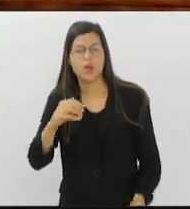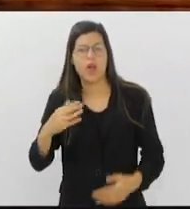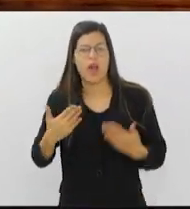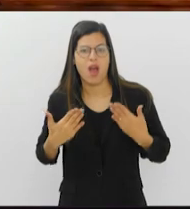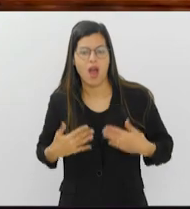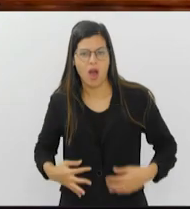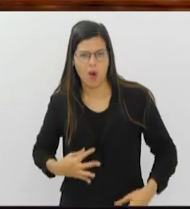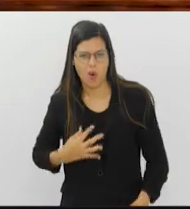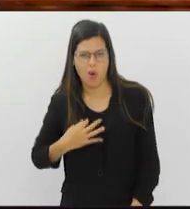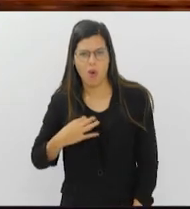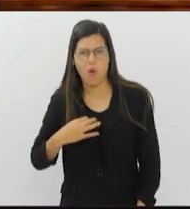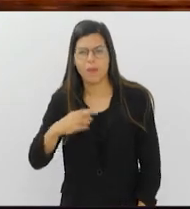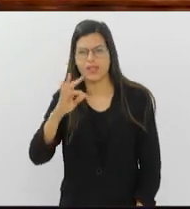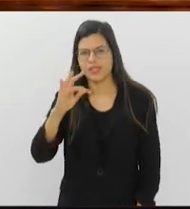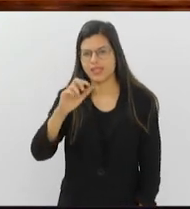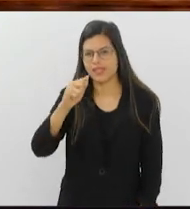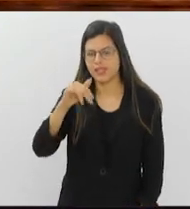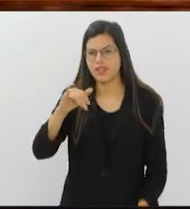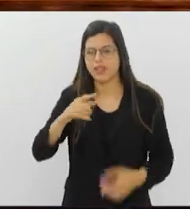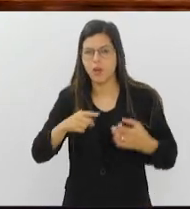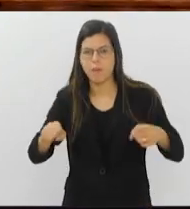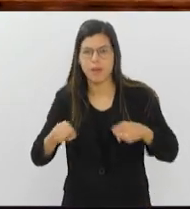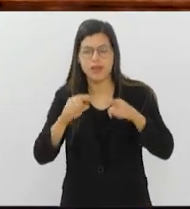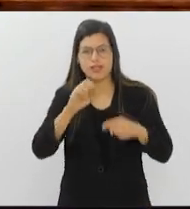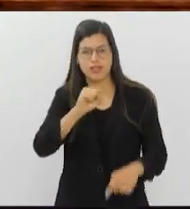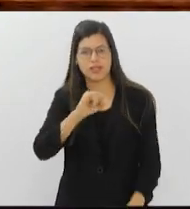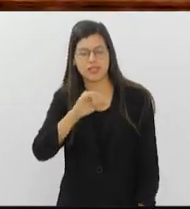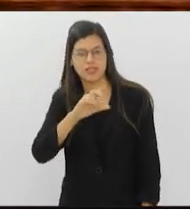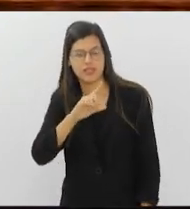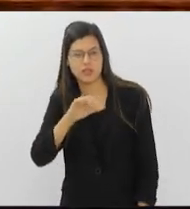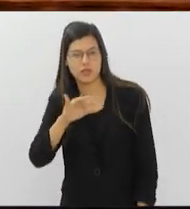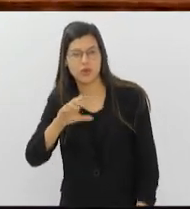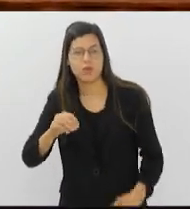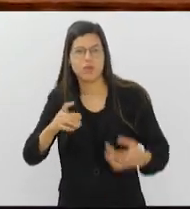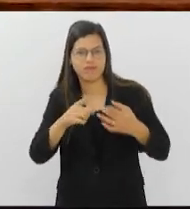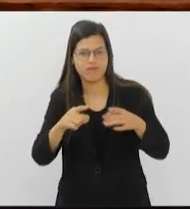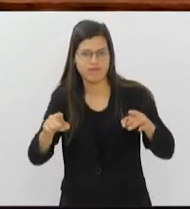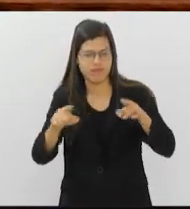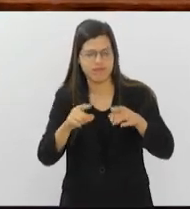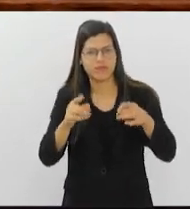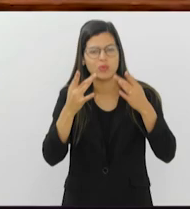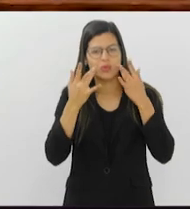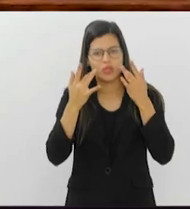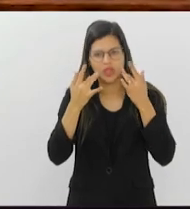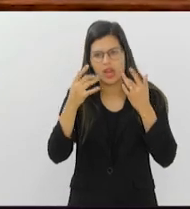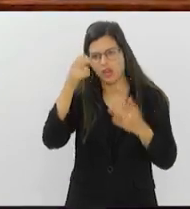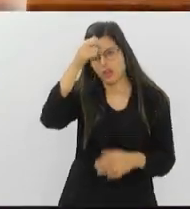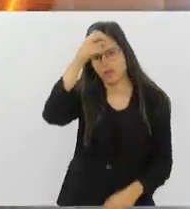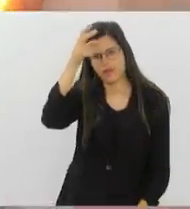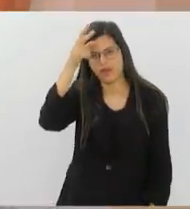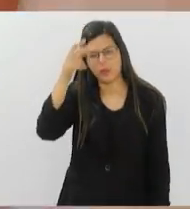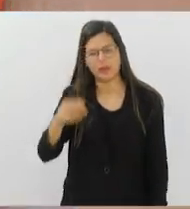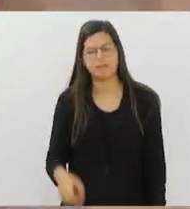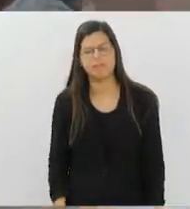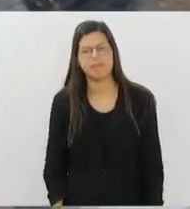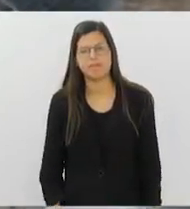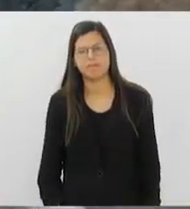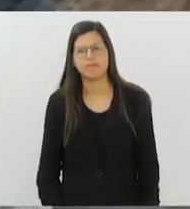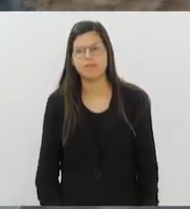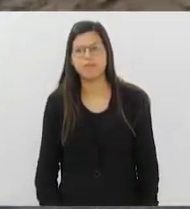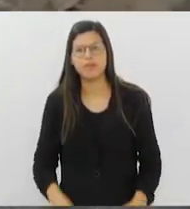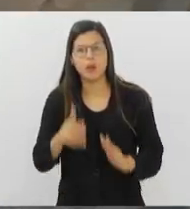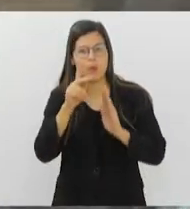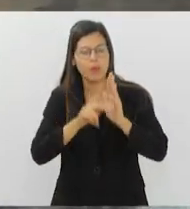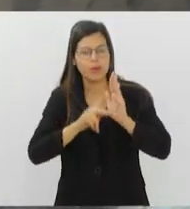Tânia Agra. O maestro Silvio Viegas rege a Orquestra Sinfônica do Teatro Municipal. O projeto